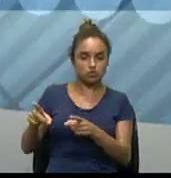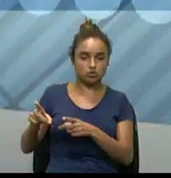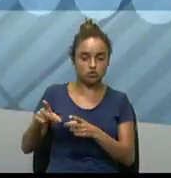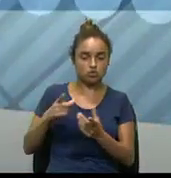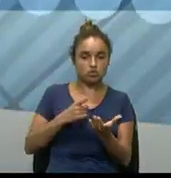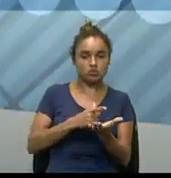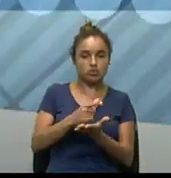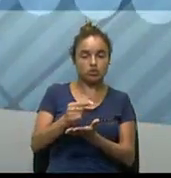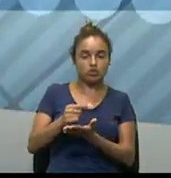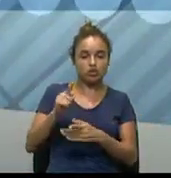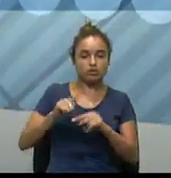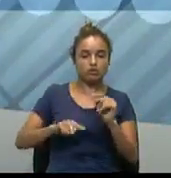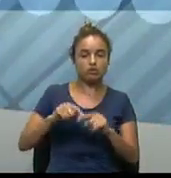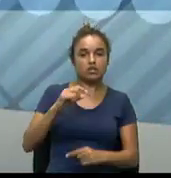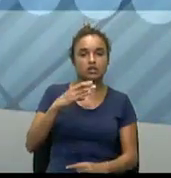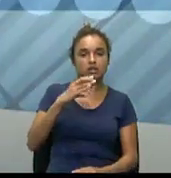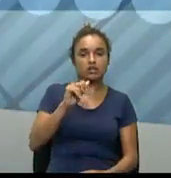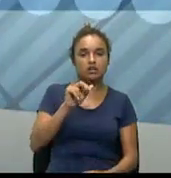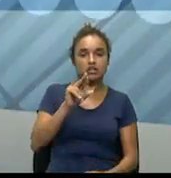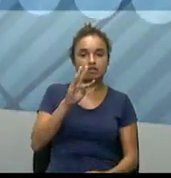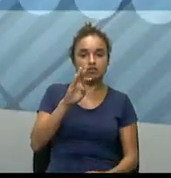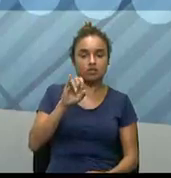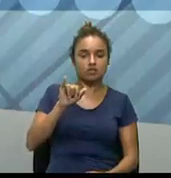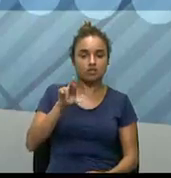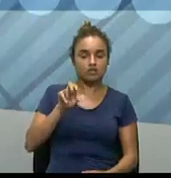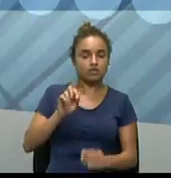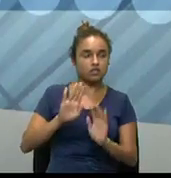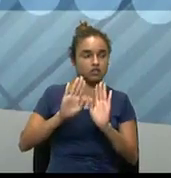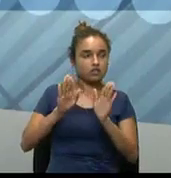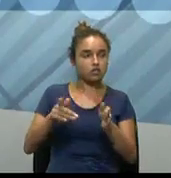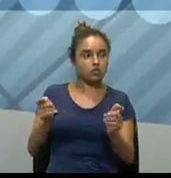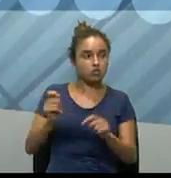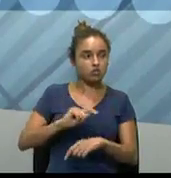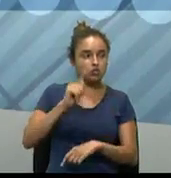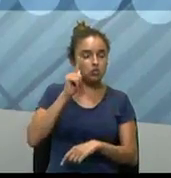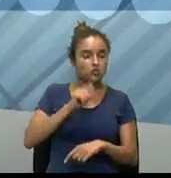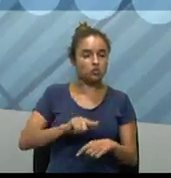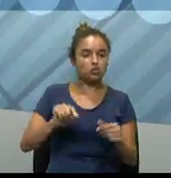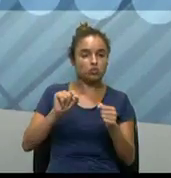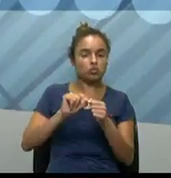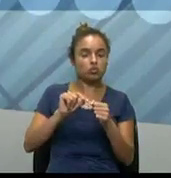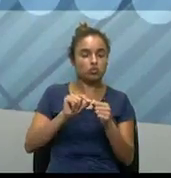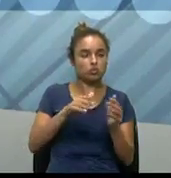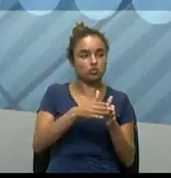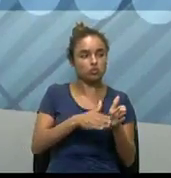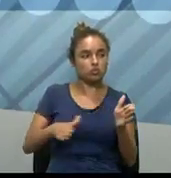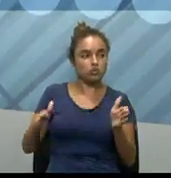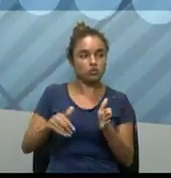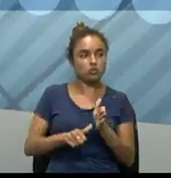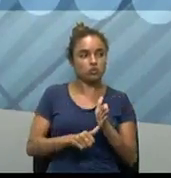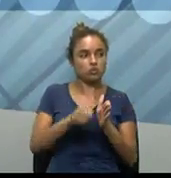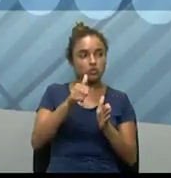adquirem a carteira, né? E já fazem, então, as primeiras vendas